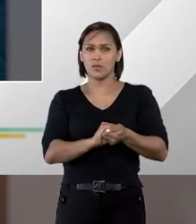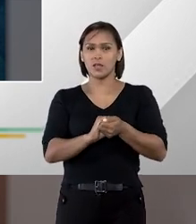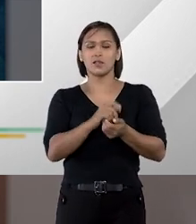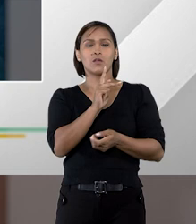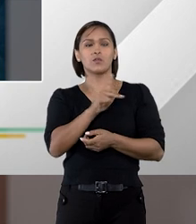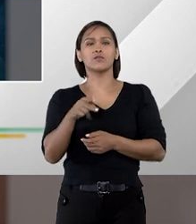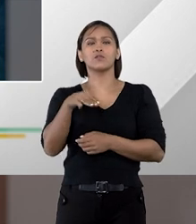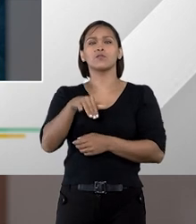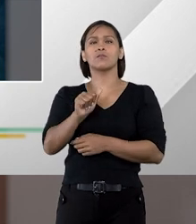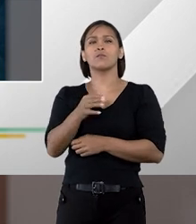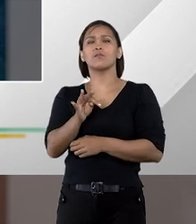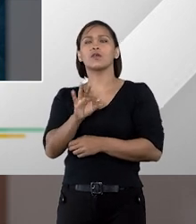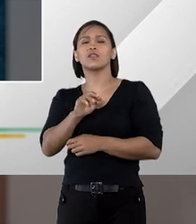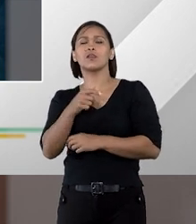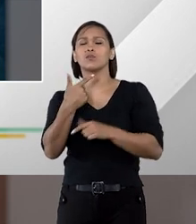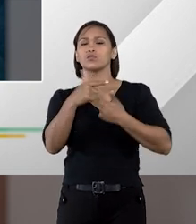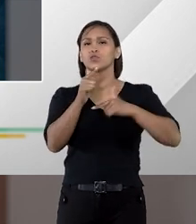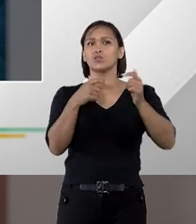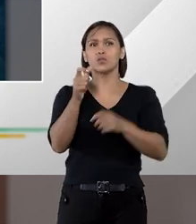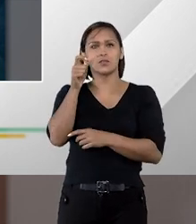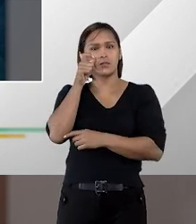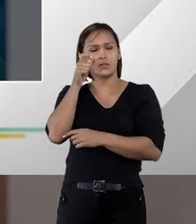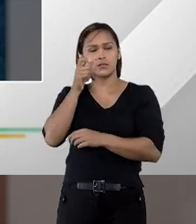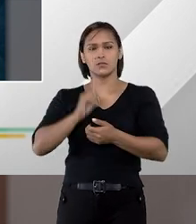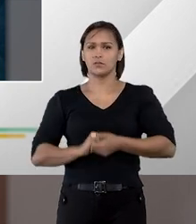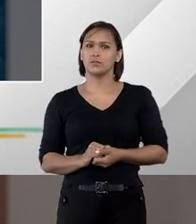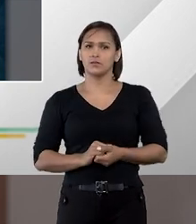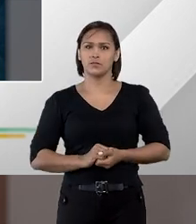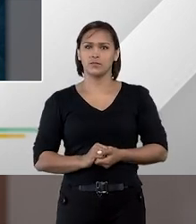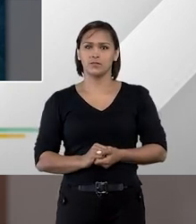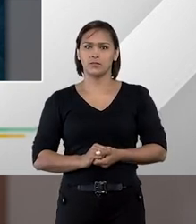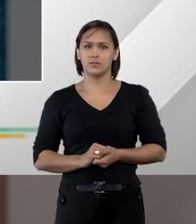Matheus Carvalho e todos nós, telespectadores. Muito obrigado.